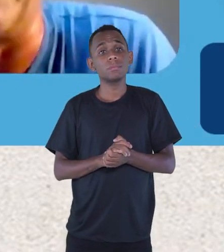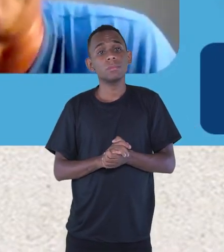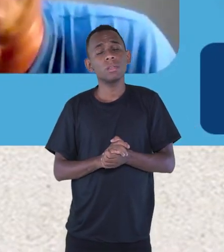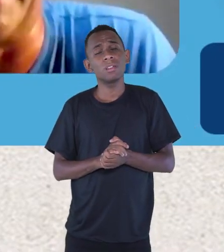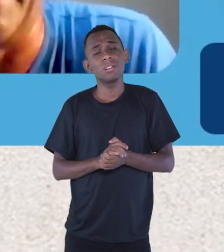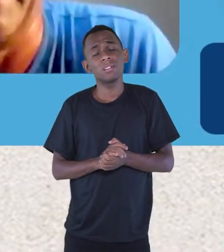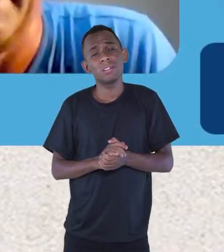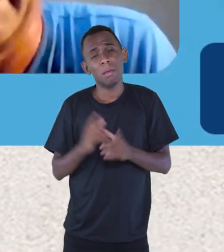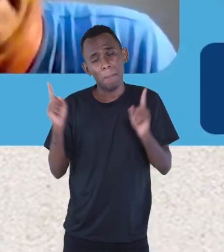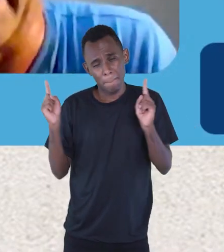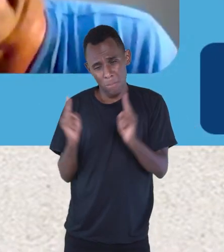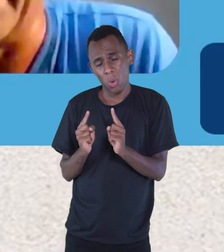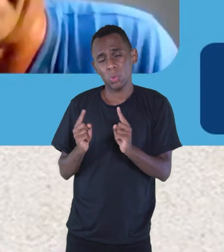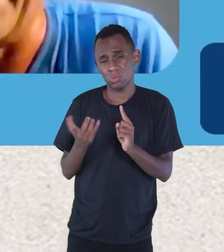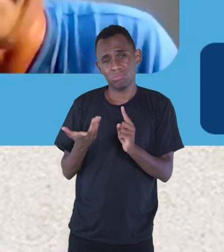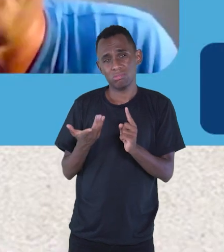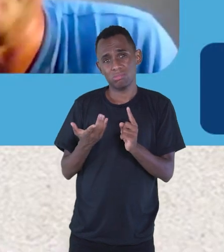porque,